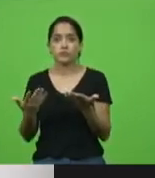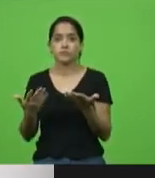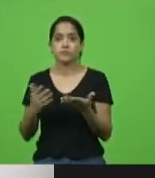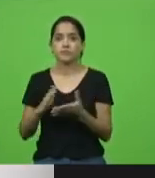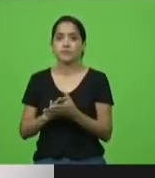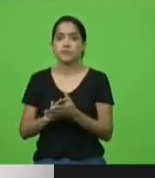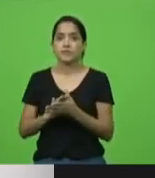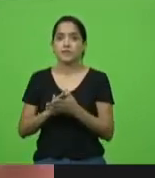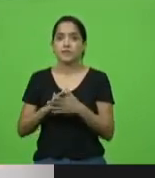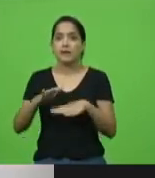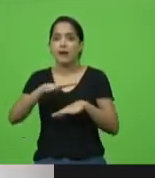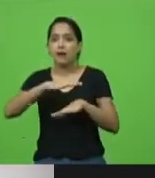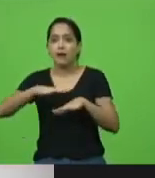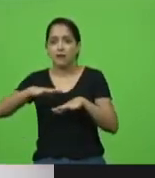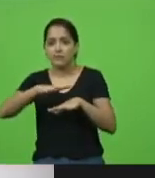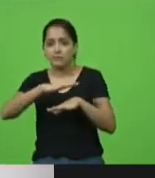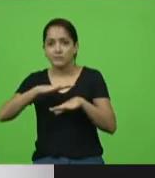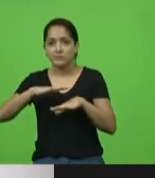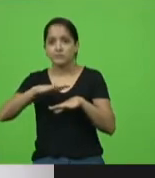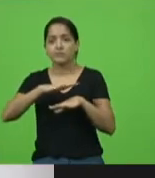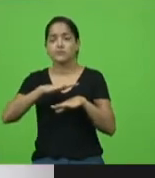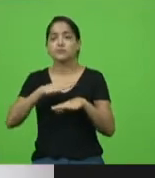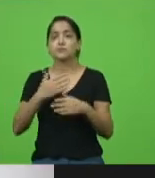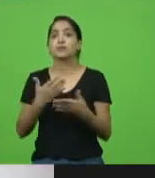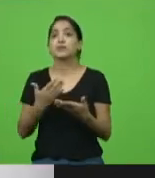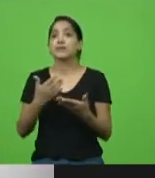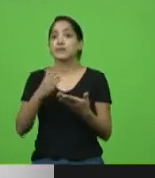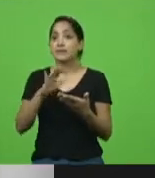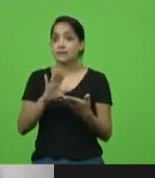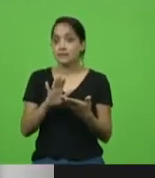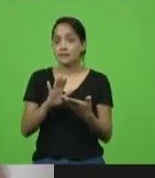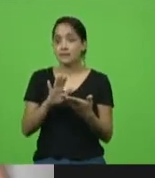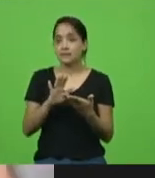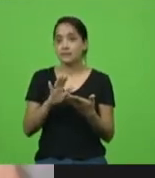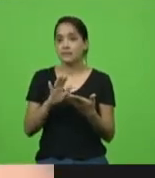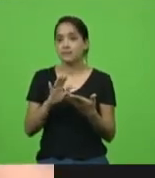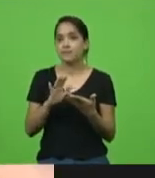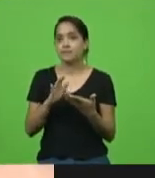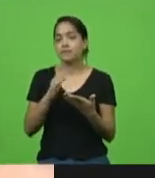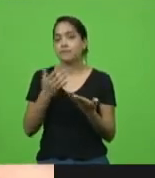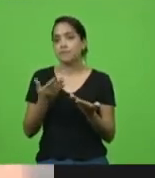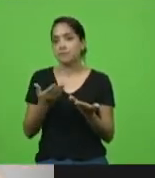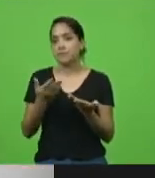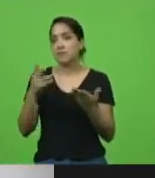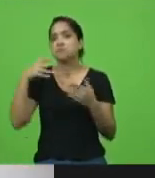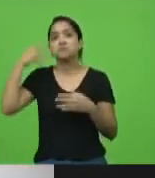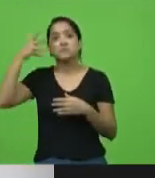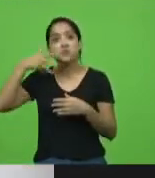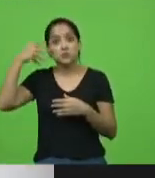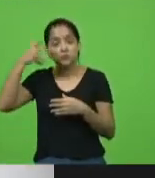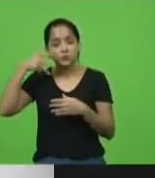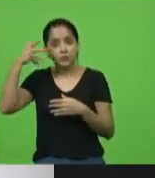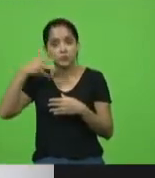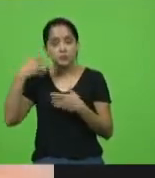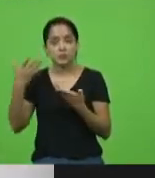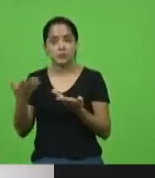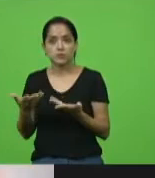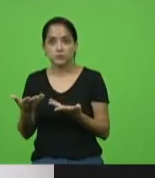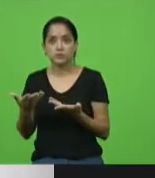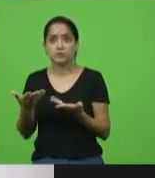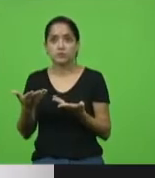Entre elas estão aqui os discursos de